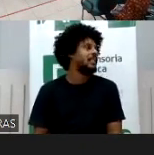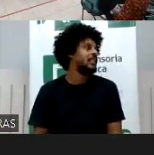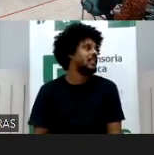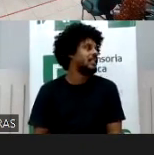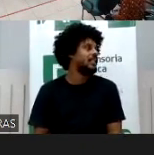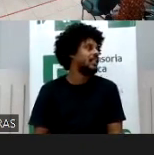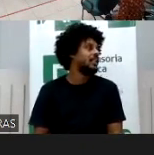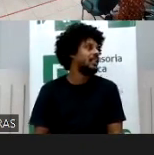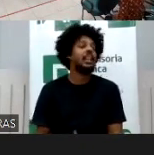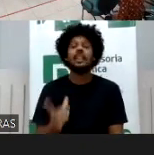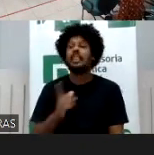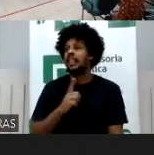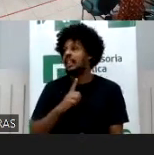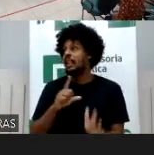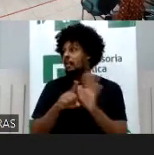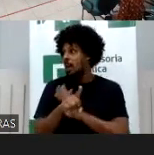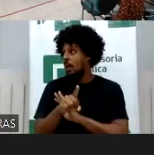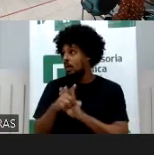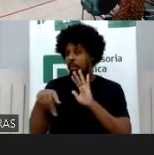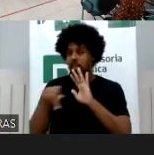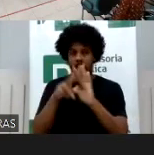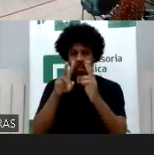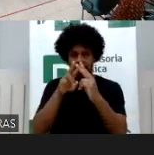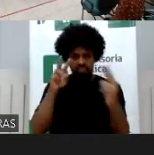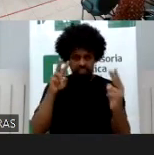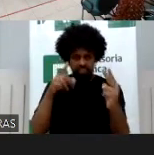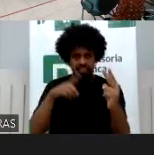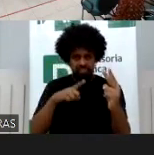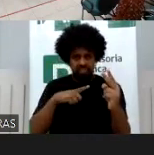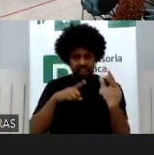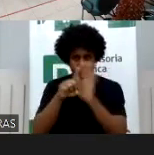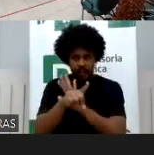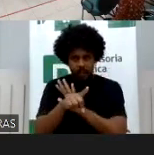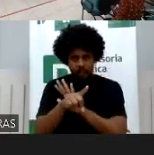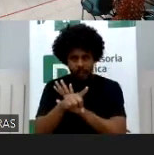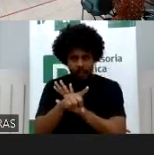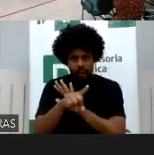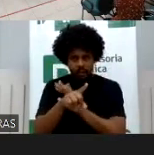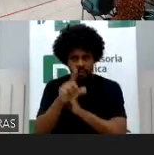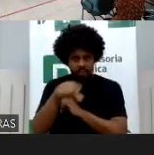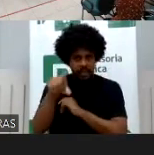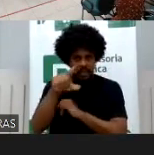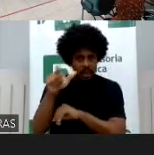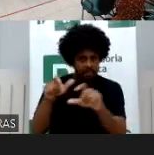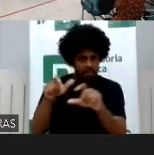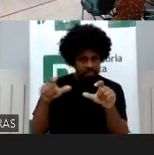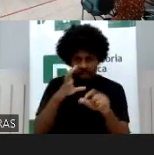Tem alguma pergunta de casa, alguma contribuição que o pessoal que está assistindo quer fazer?